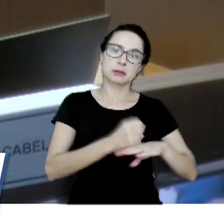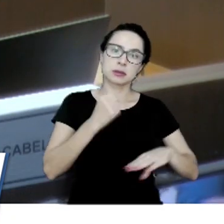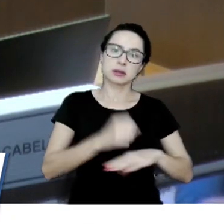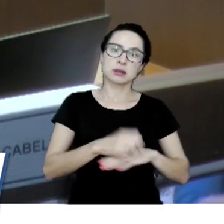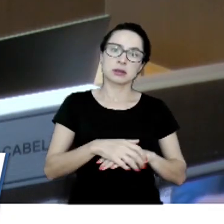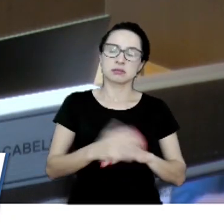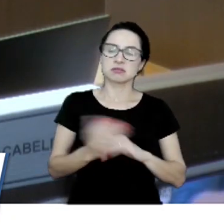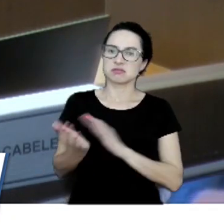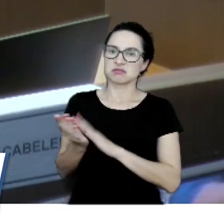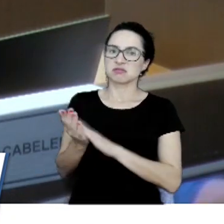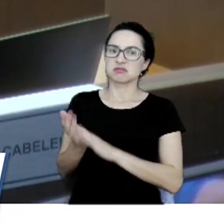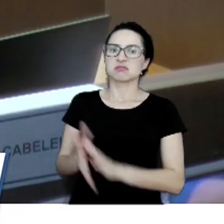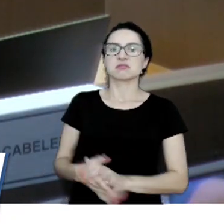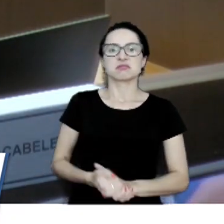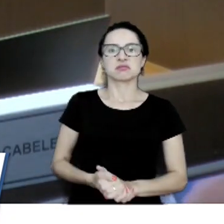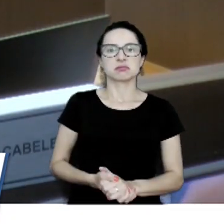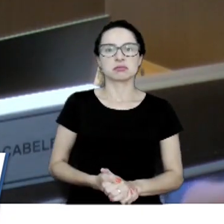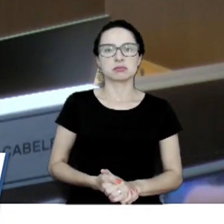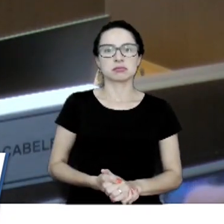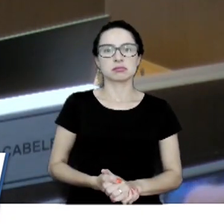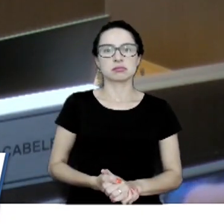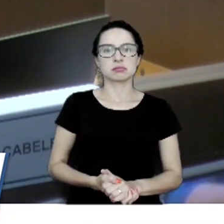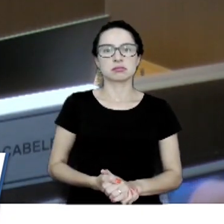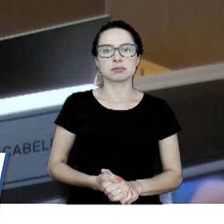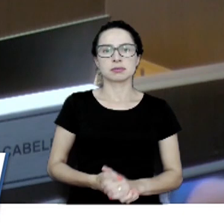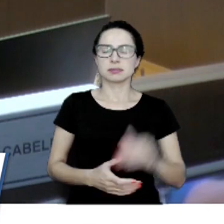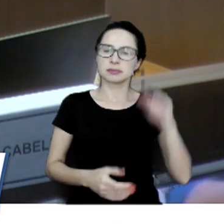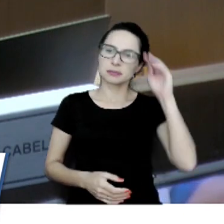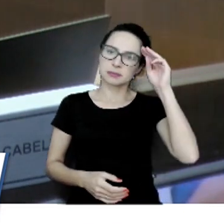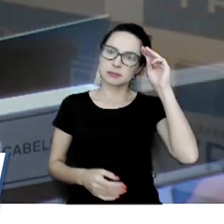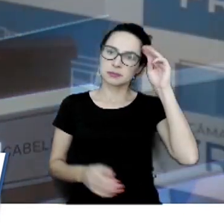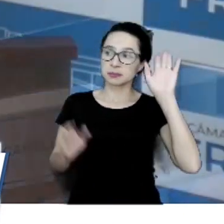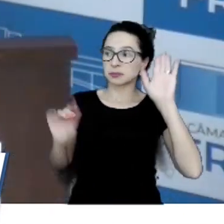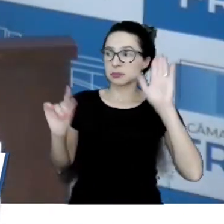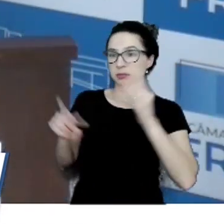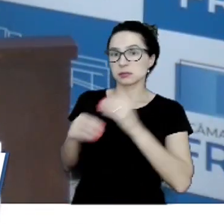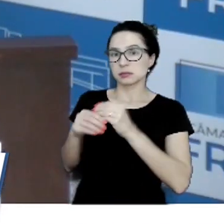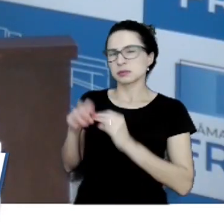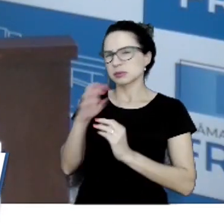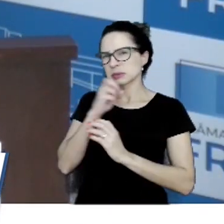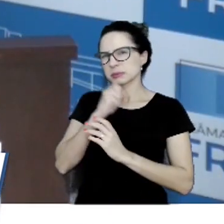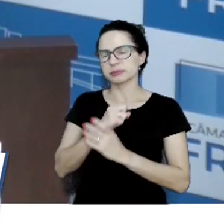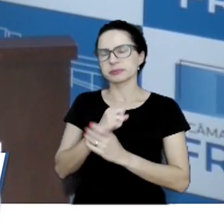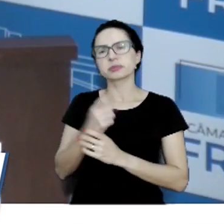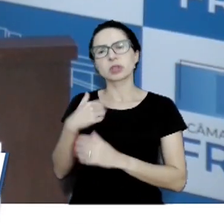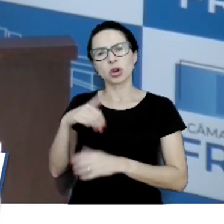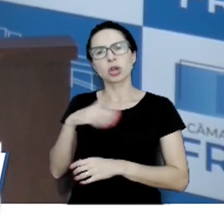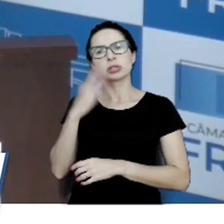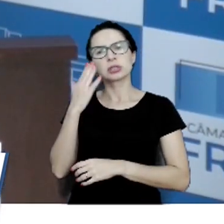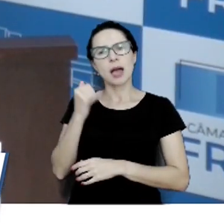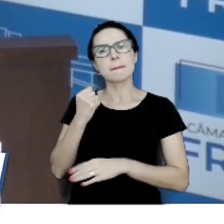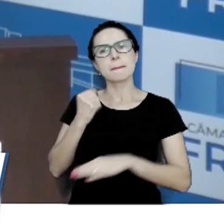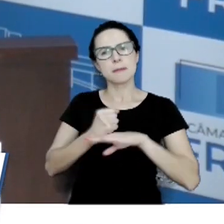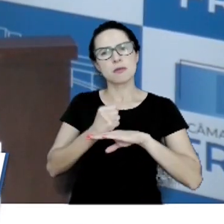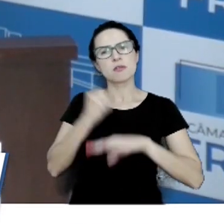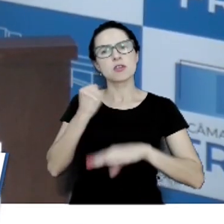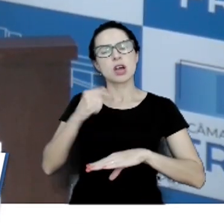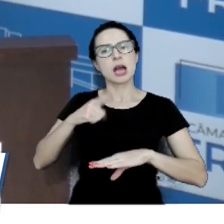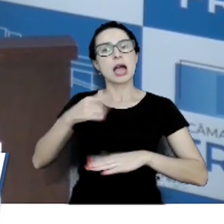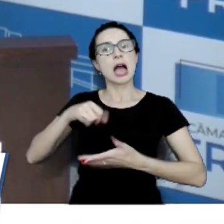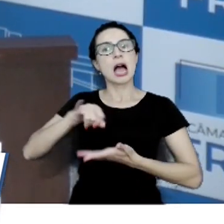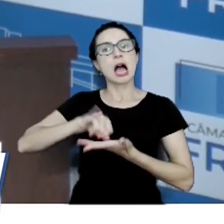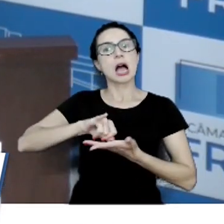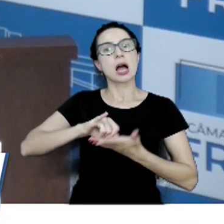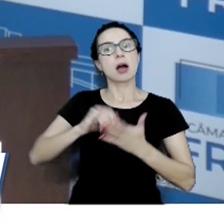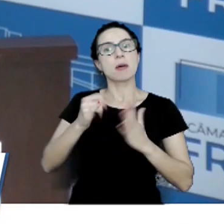Parabéns aí, viu, pelo assunto. Tito, uma parte também bem rapidinha aqui, nós sabemos que Franca, a capital do calçado, vem se